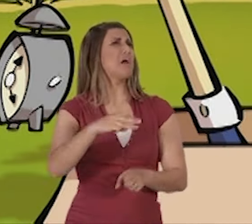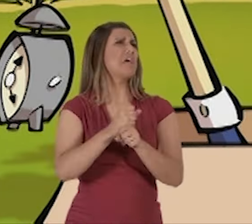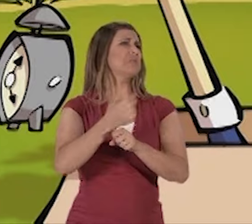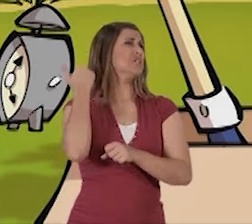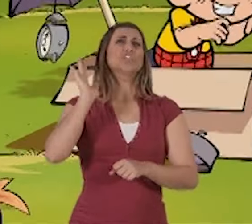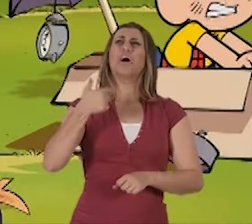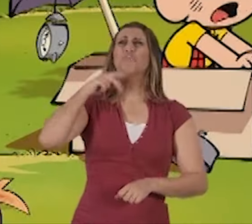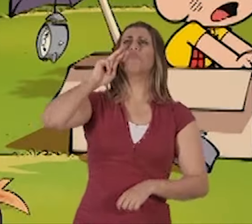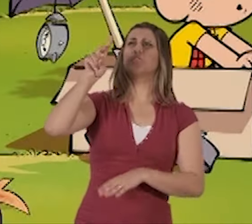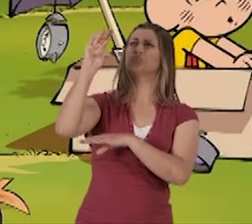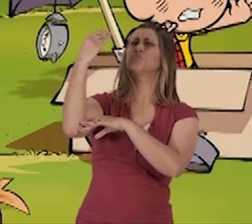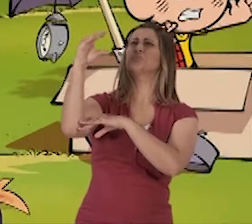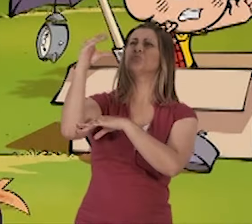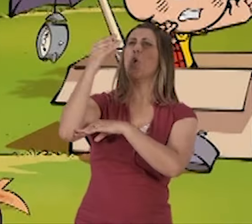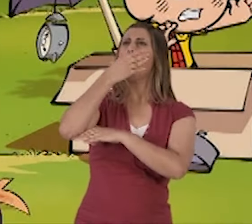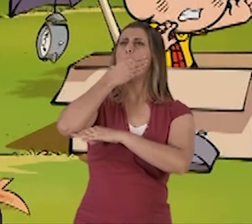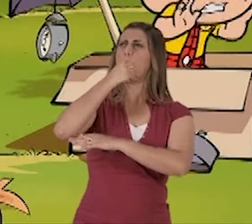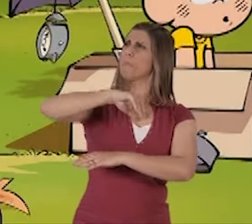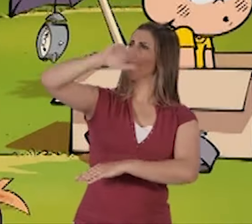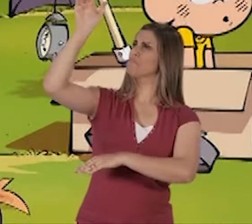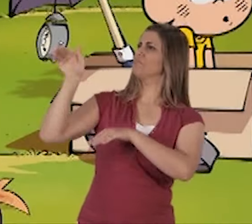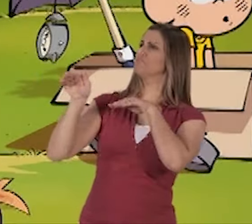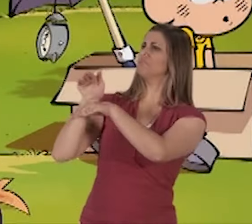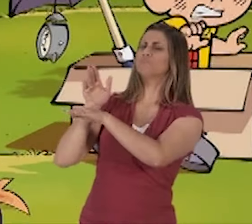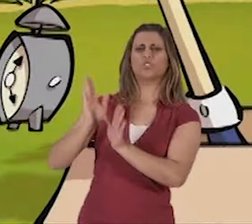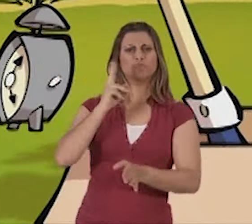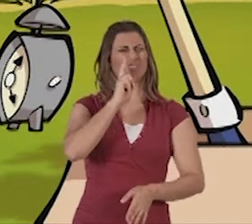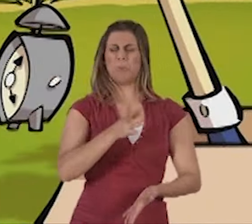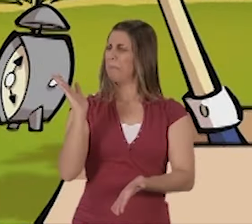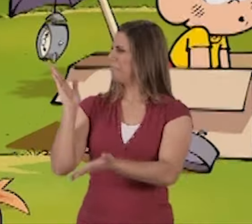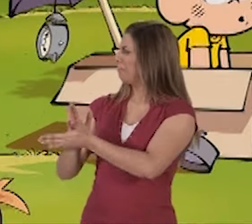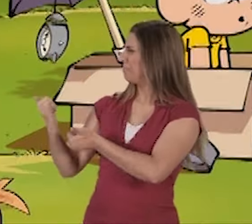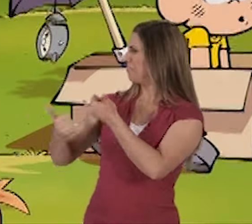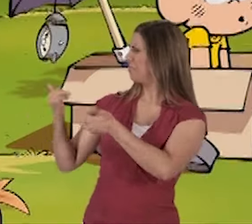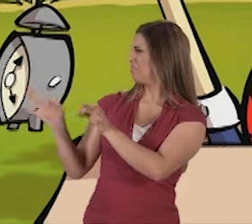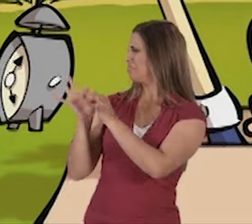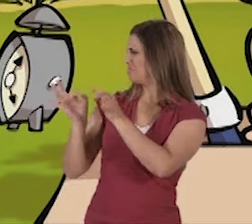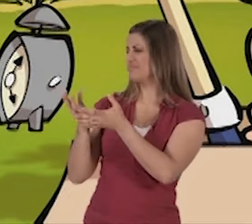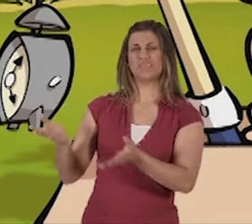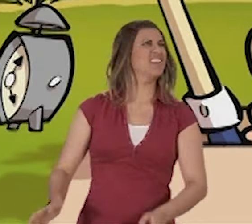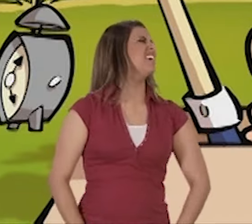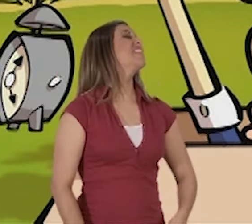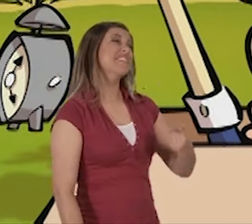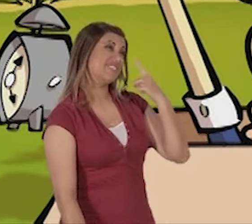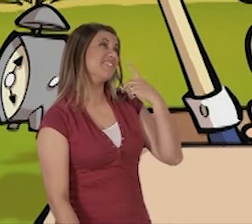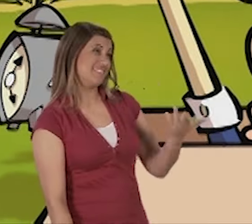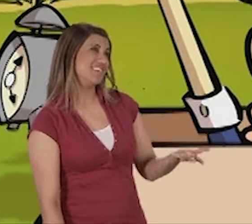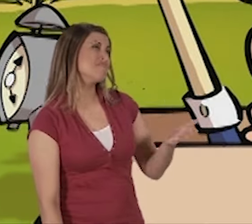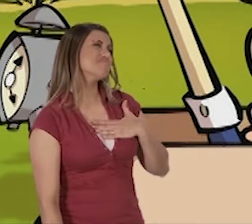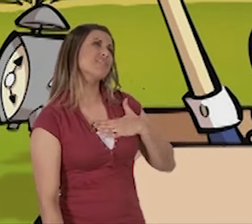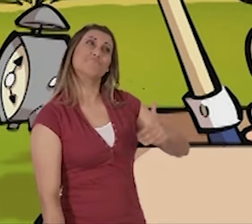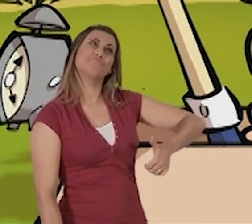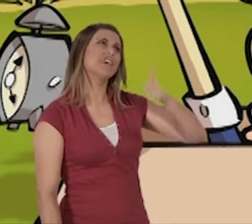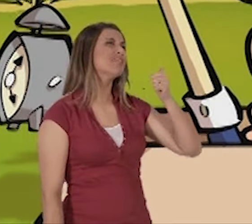caverna! Dinossauros! Cascão! Para com a brincadeira! Viu só? Funciona tão bem